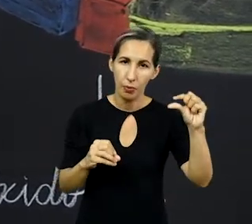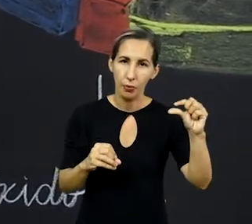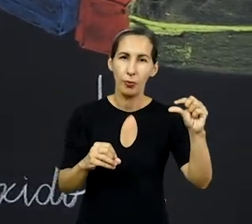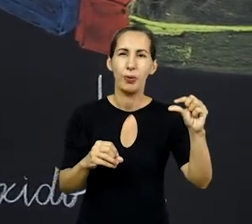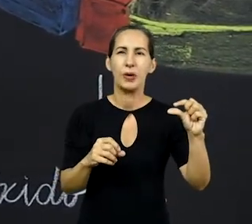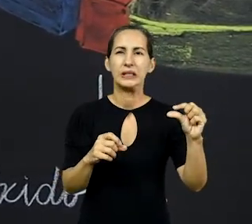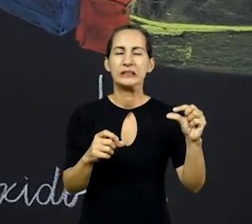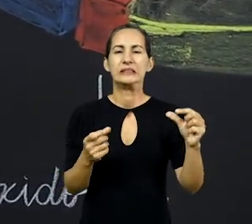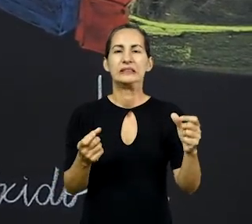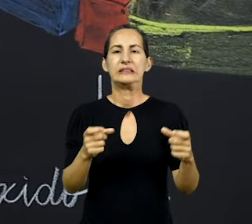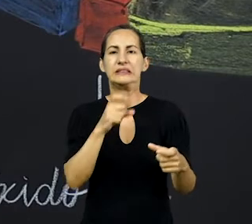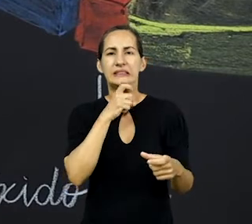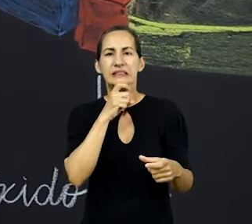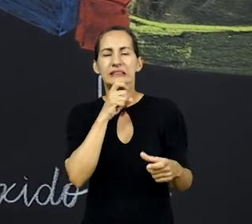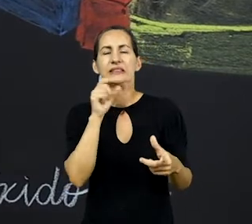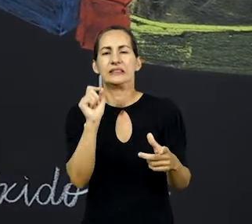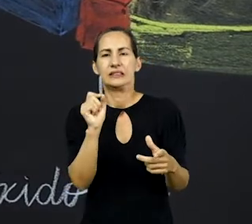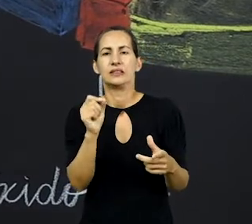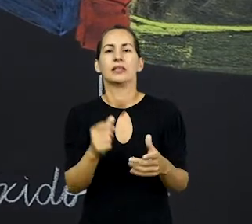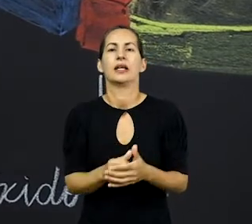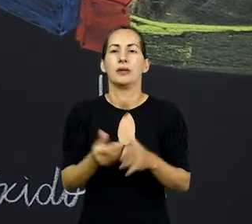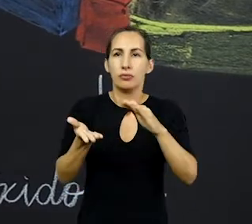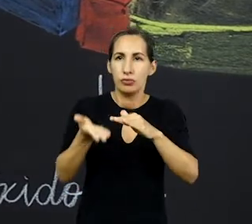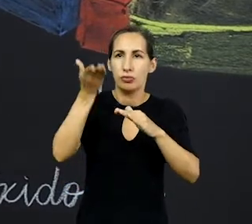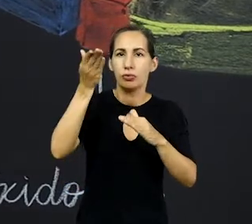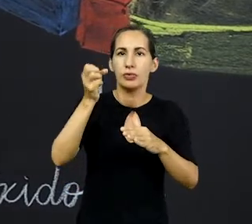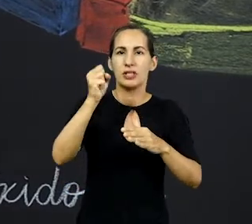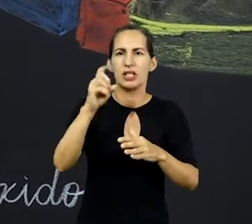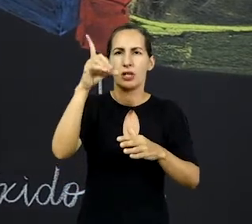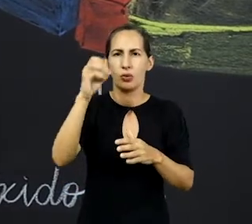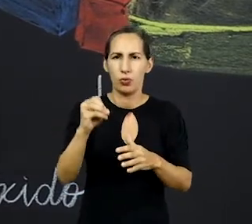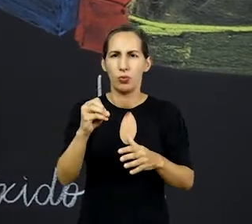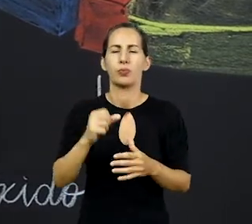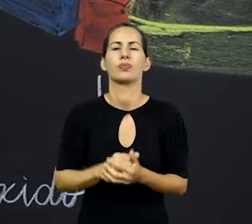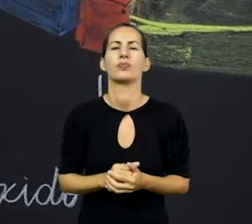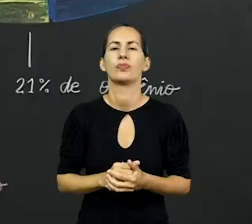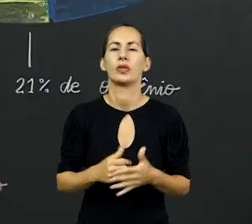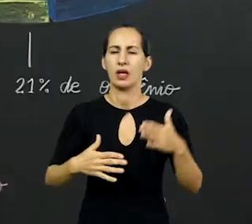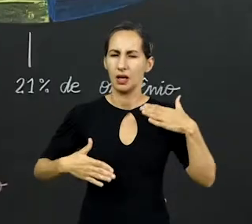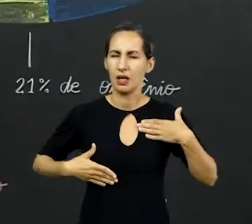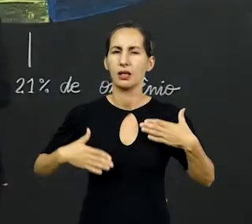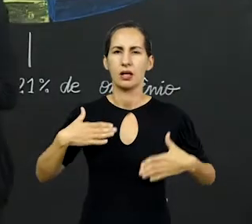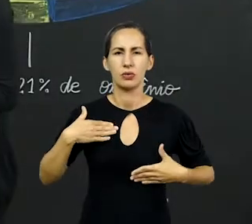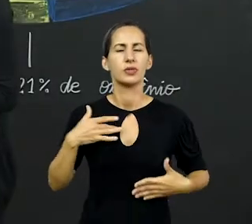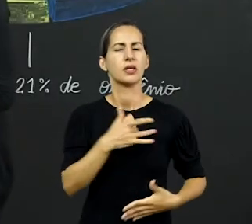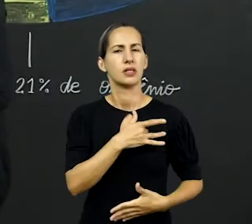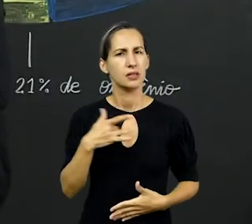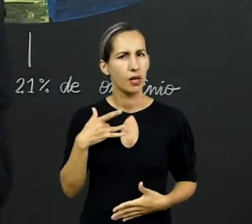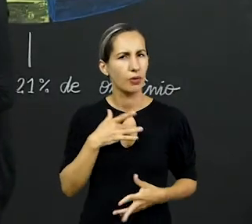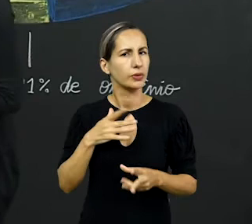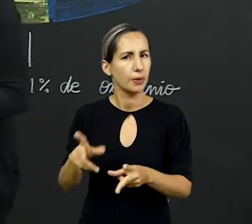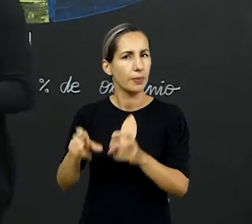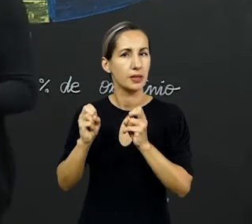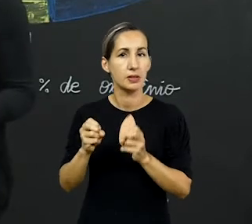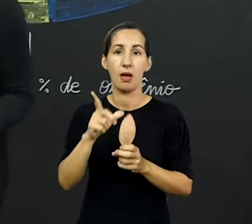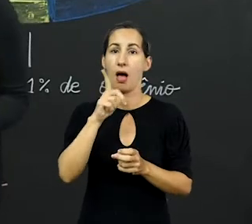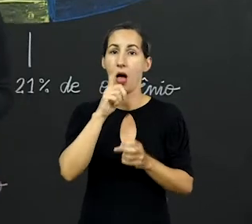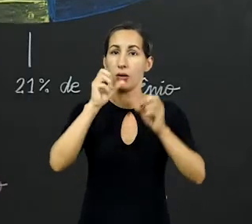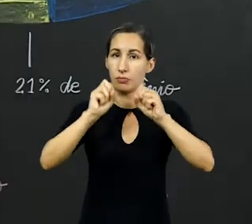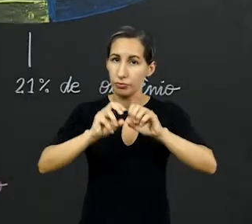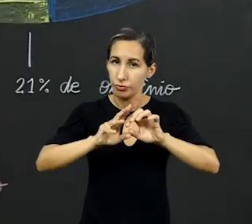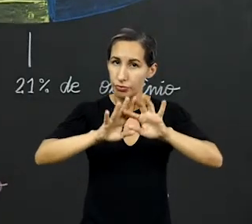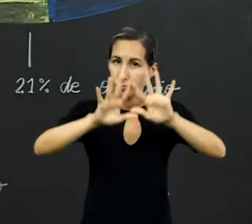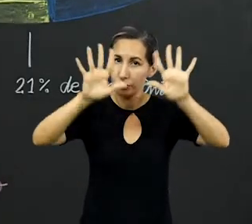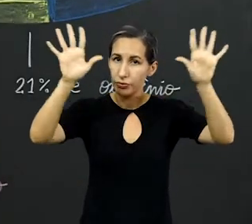muito seco. A gente sente diferente isso. Sente a temperatura diferente. Nossa saúde percebe. Então, esse vapor de água, ele vai